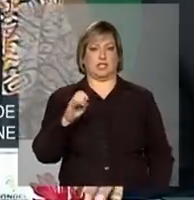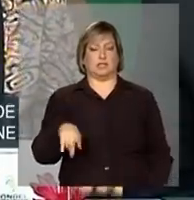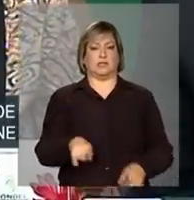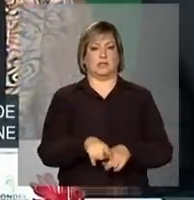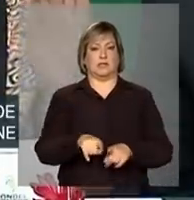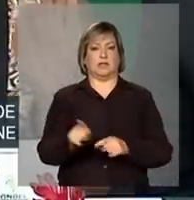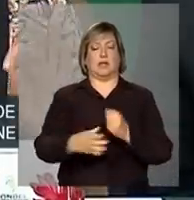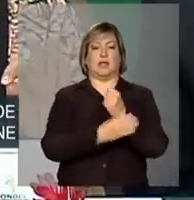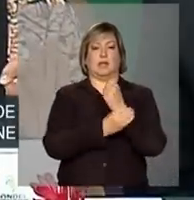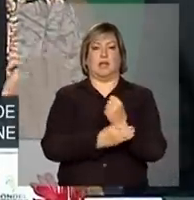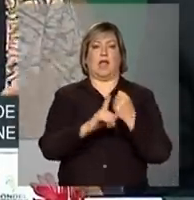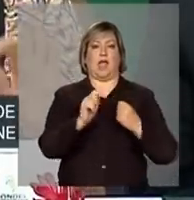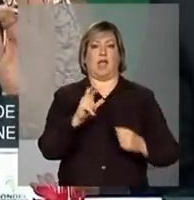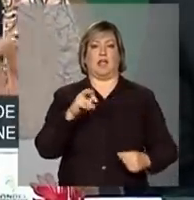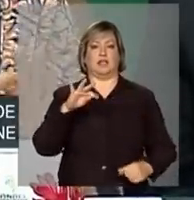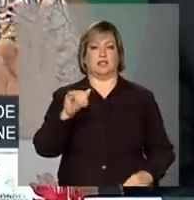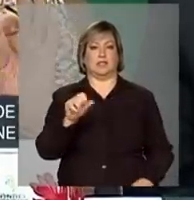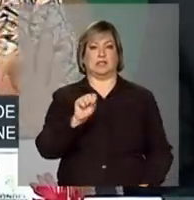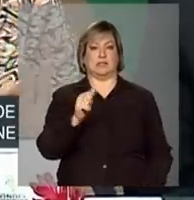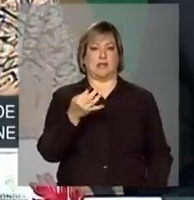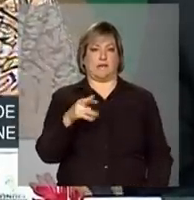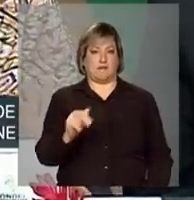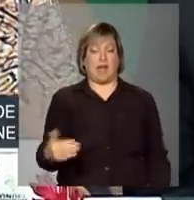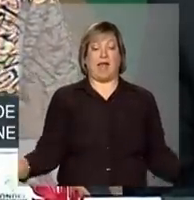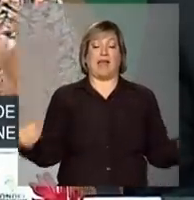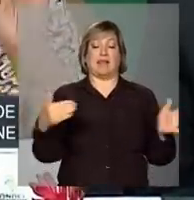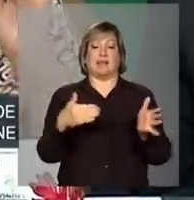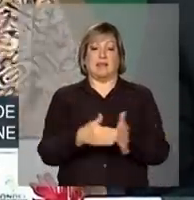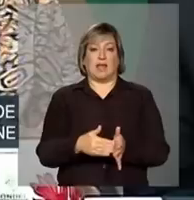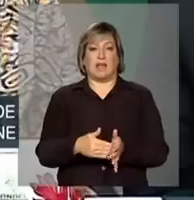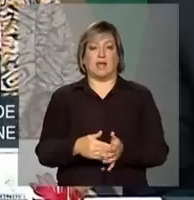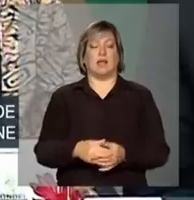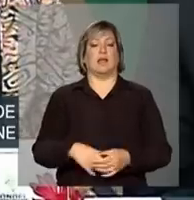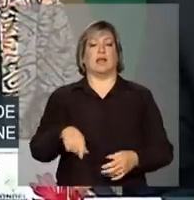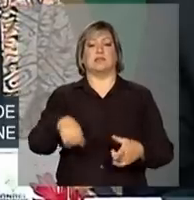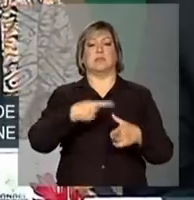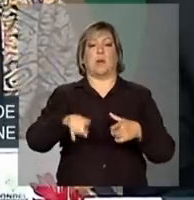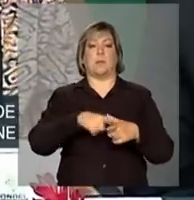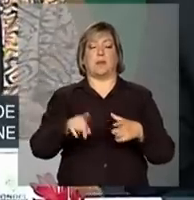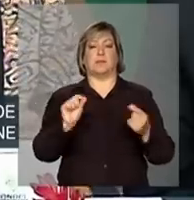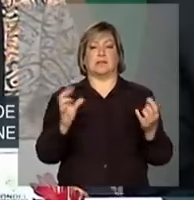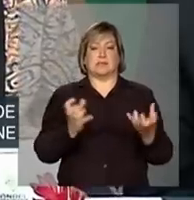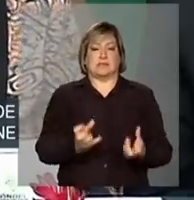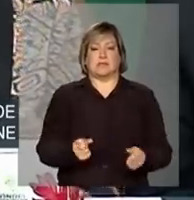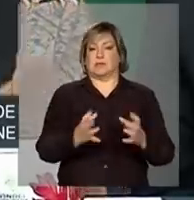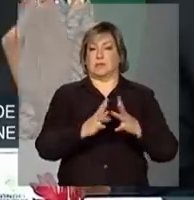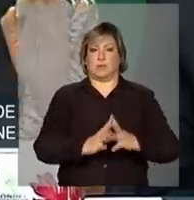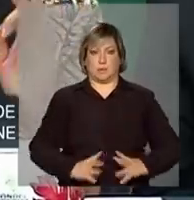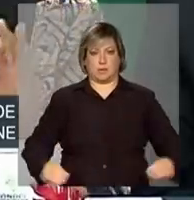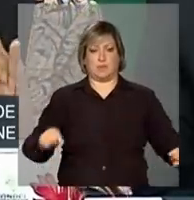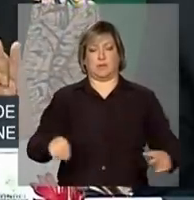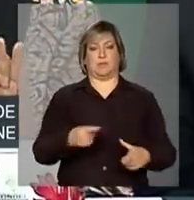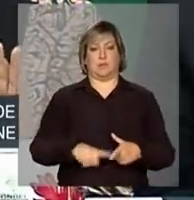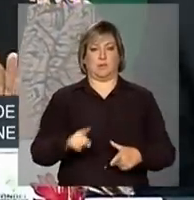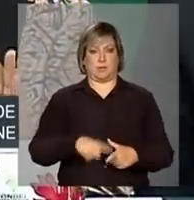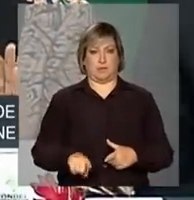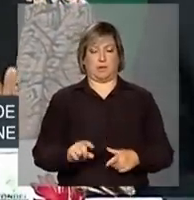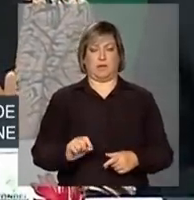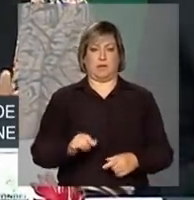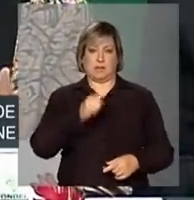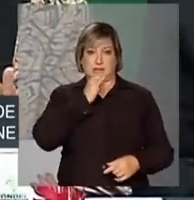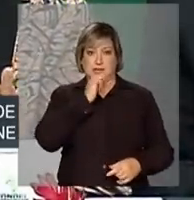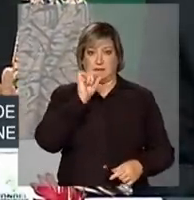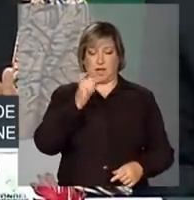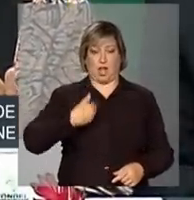que não haja mais estiagem. Ou seja, o nosso